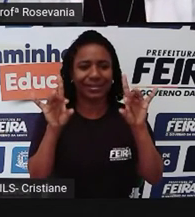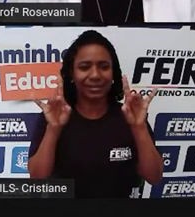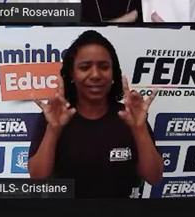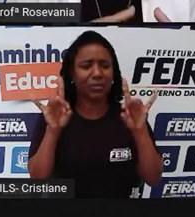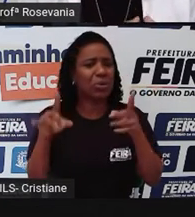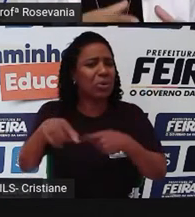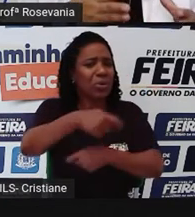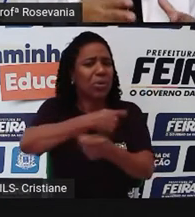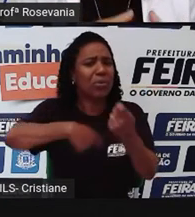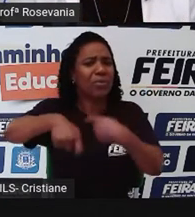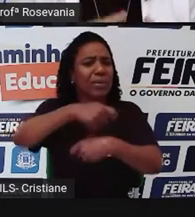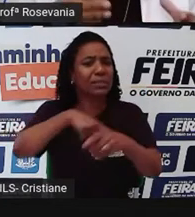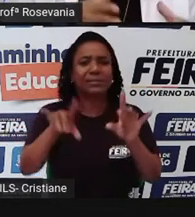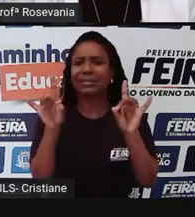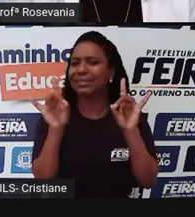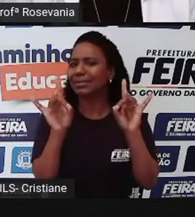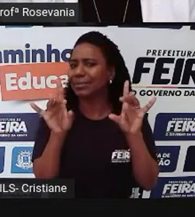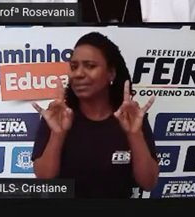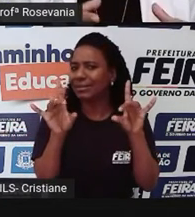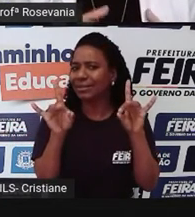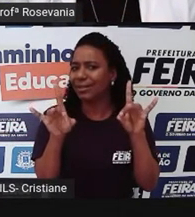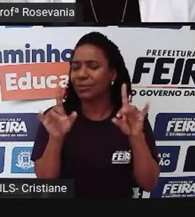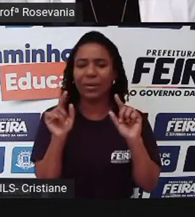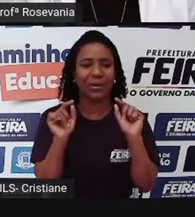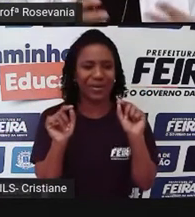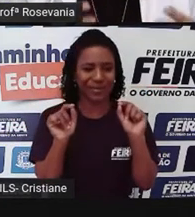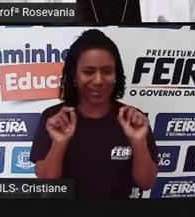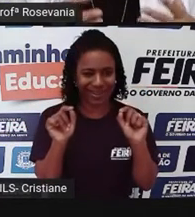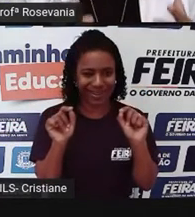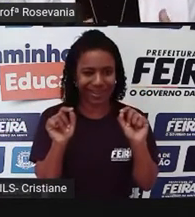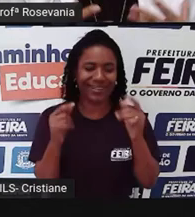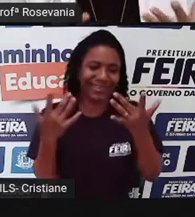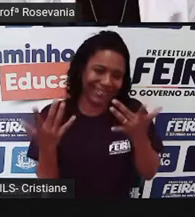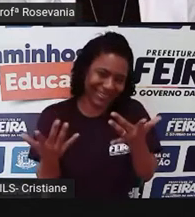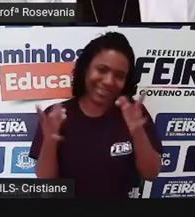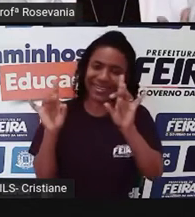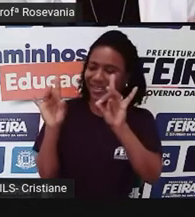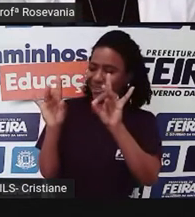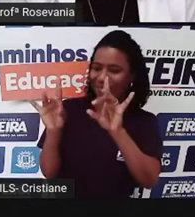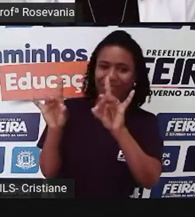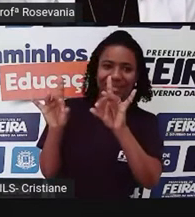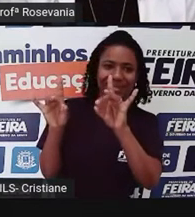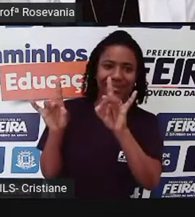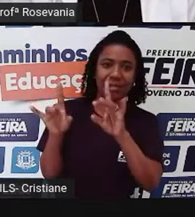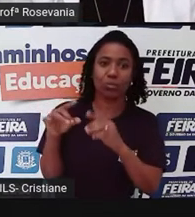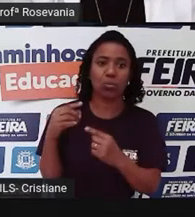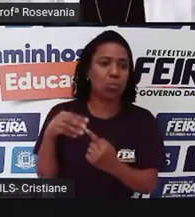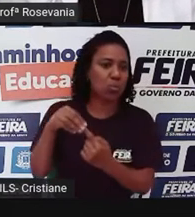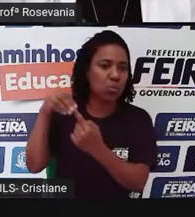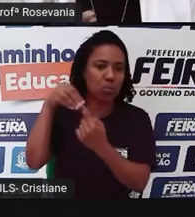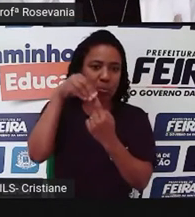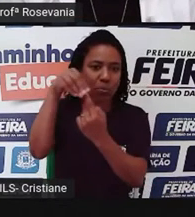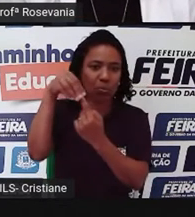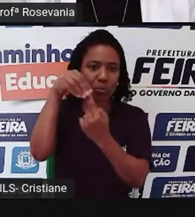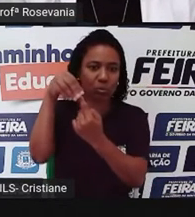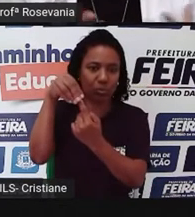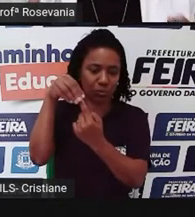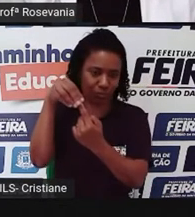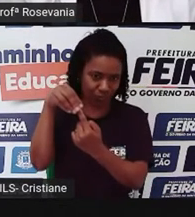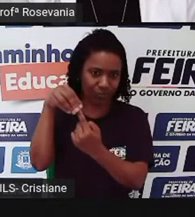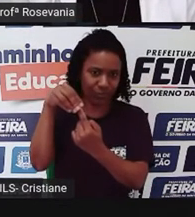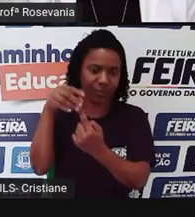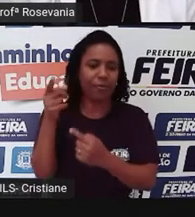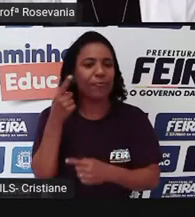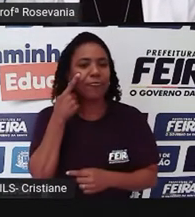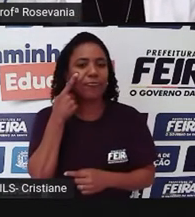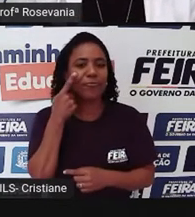especializado é aquele que se dedica a vender e fornecer um único tipo de produto ou segmento. Aí, dentre esses, aí a gente